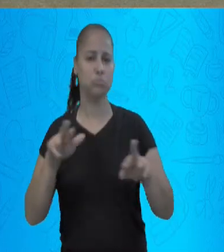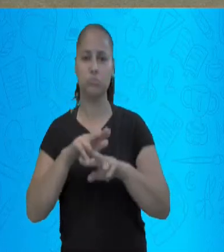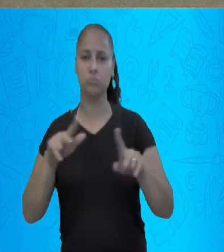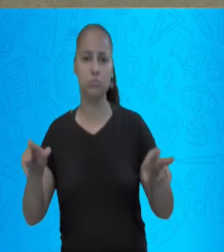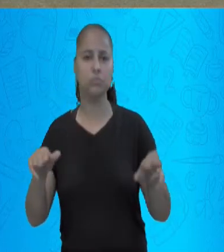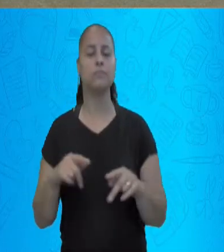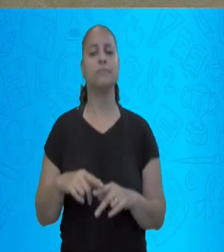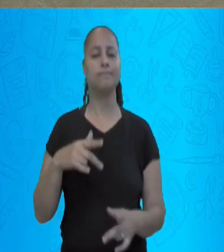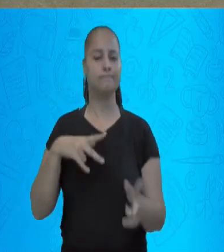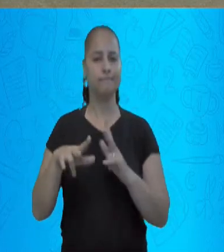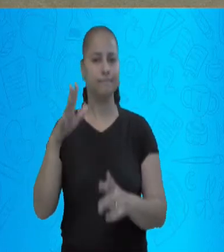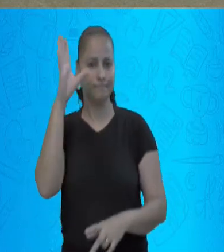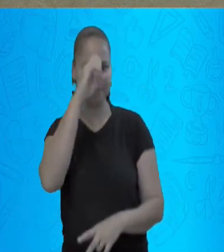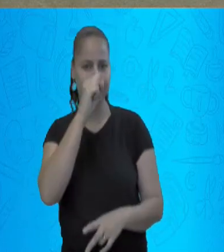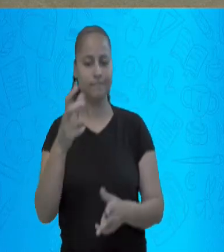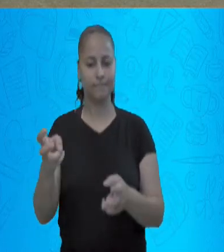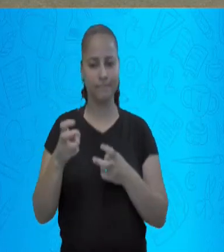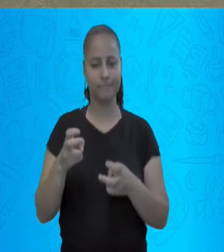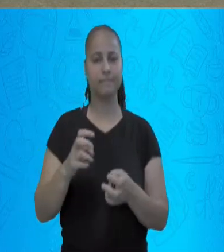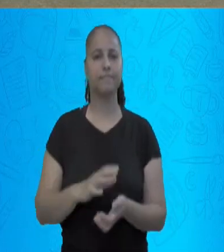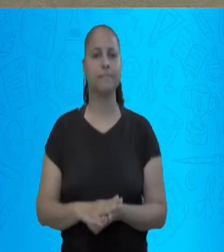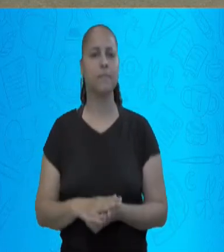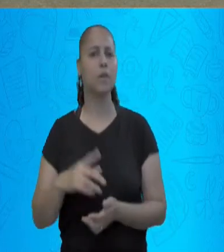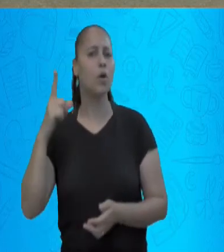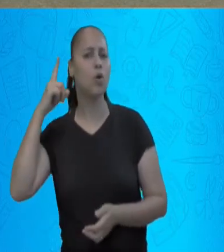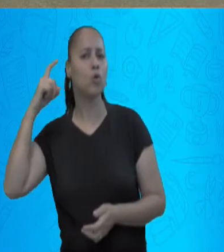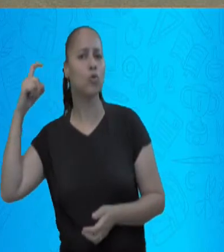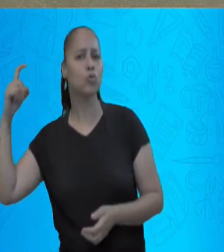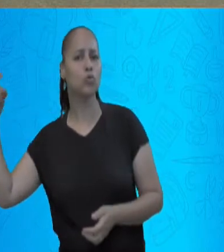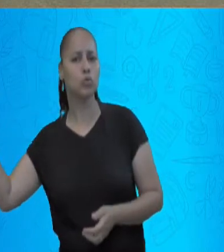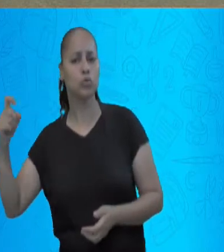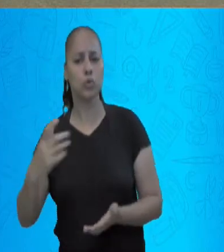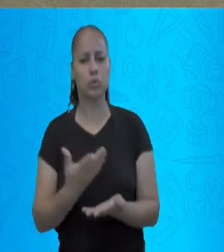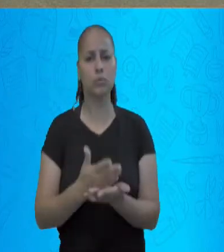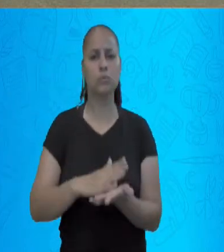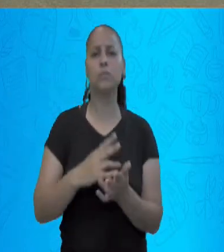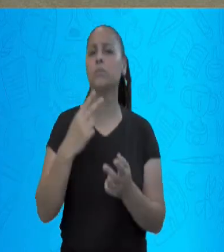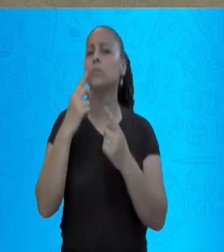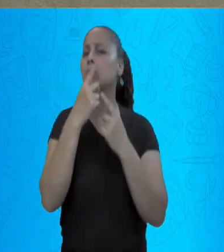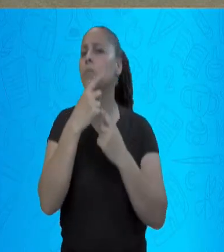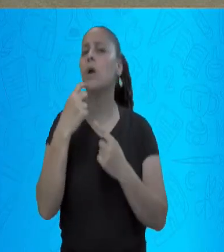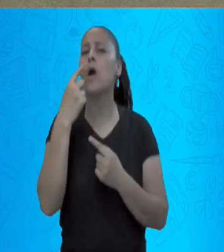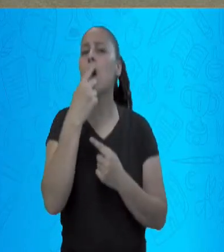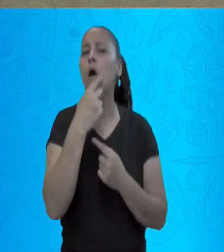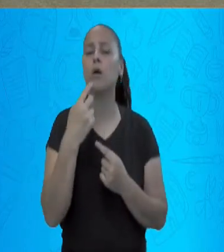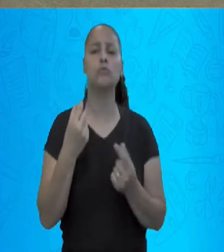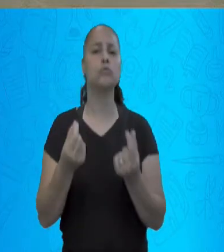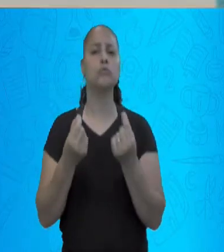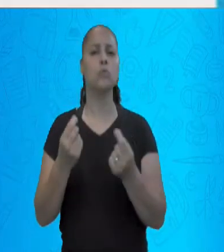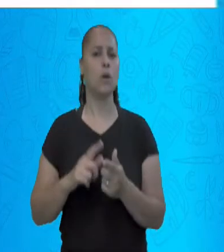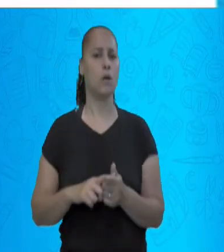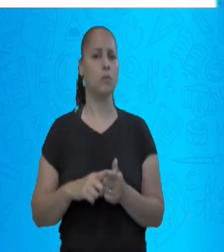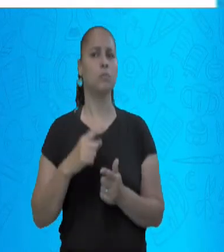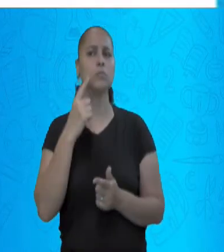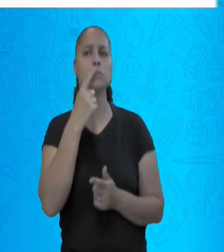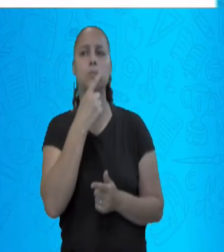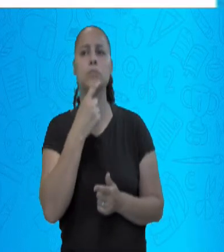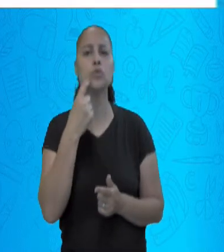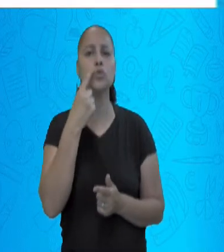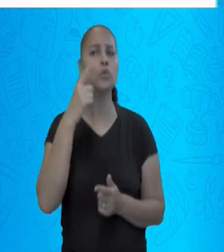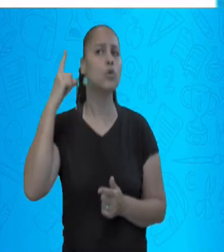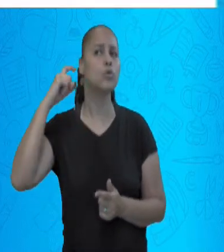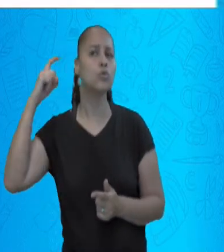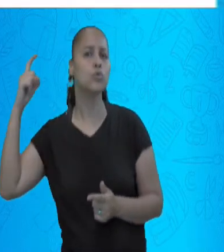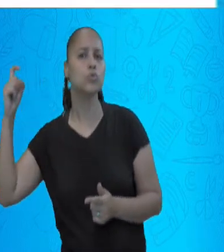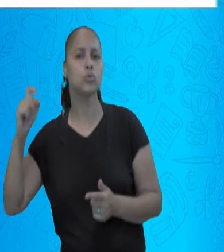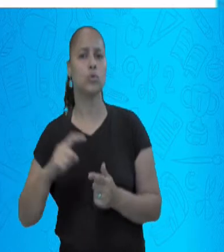E é disso que nós vamos falar agora. Os sons que podem ser emitidos com a boca. Quando você chora, quando